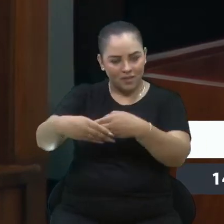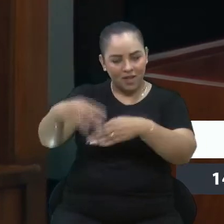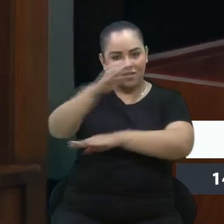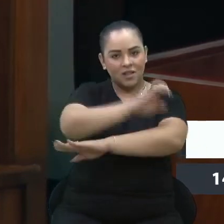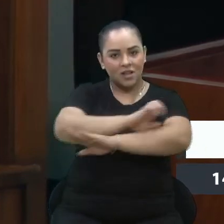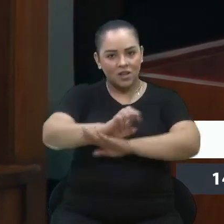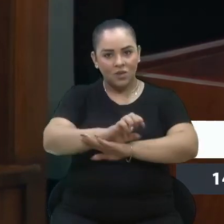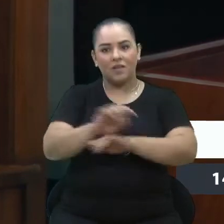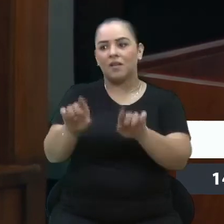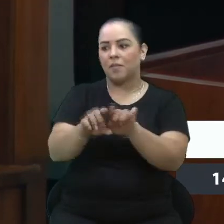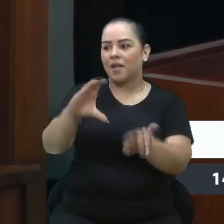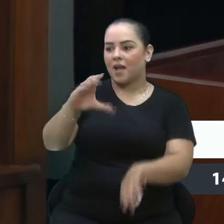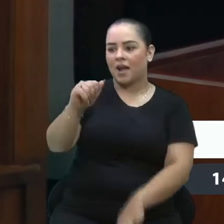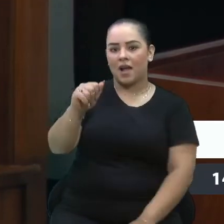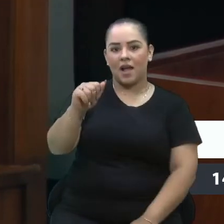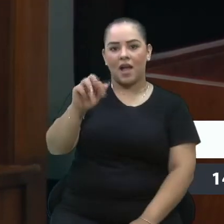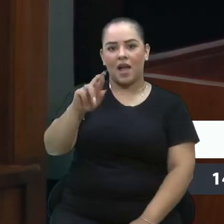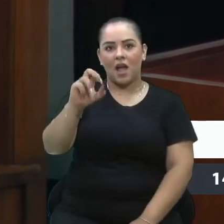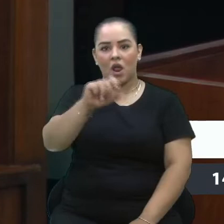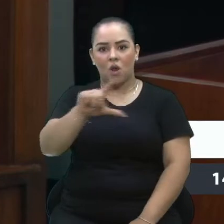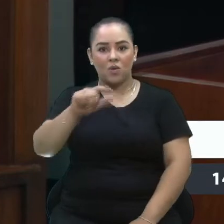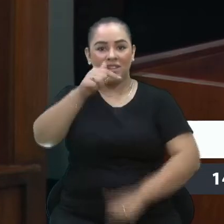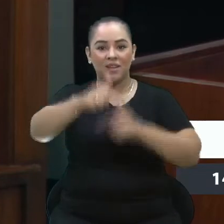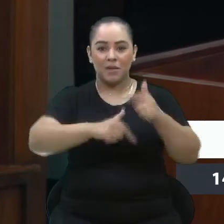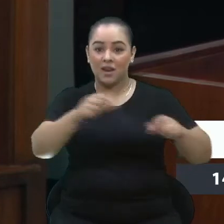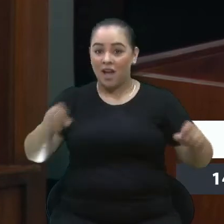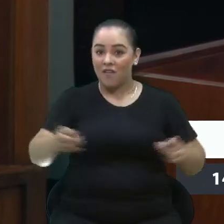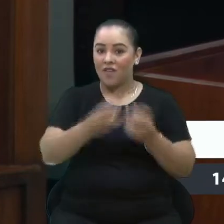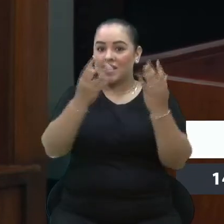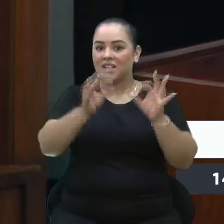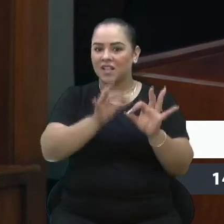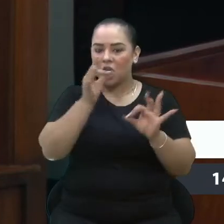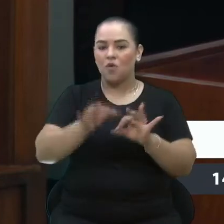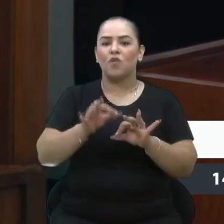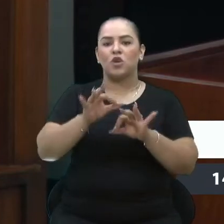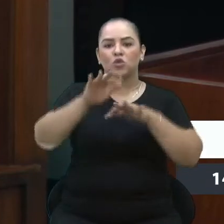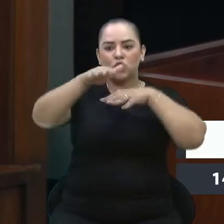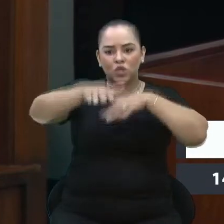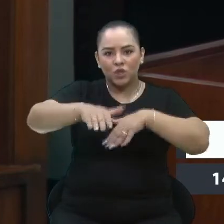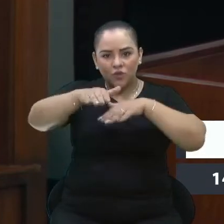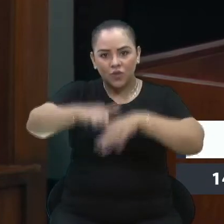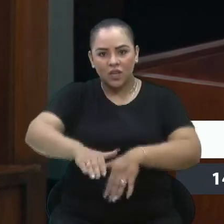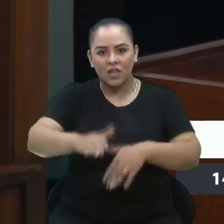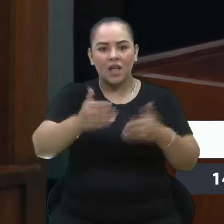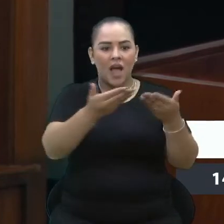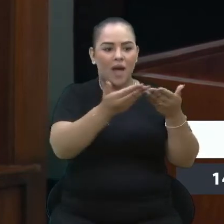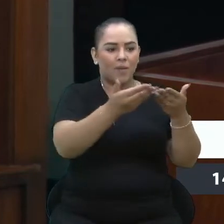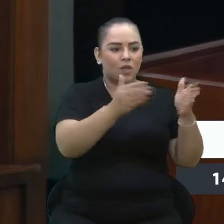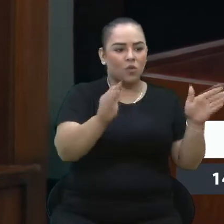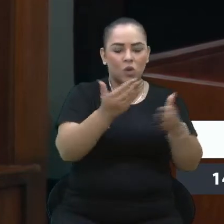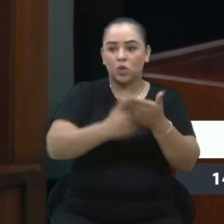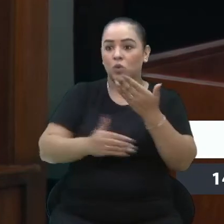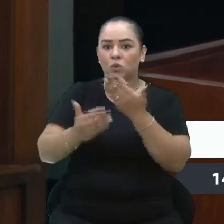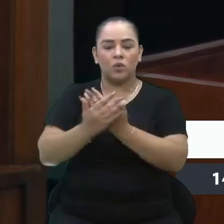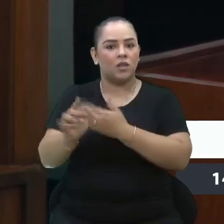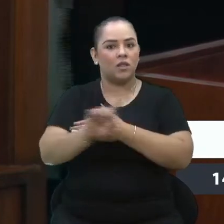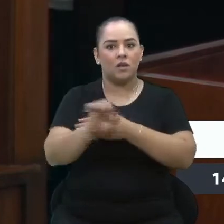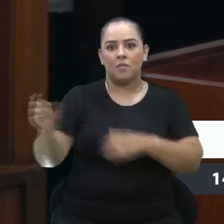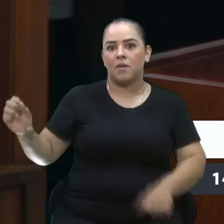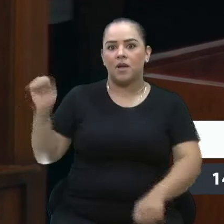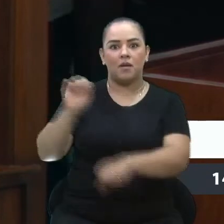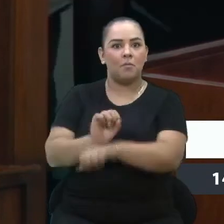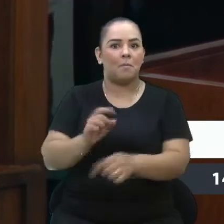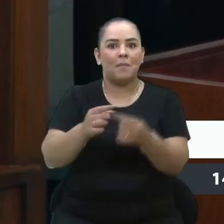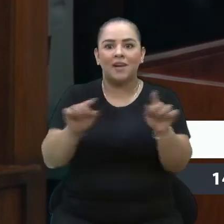e a Carol, que trabalharam na Festa da Uva, nos desfiles, cobrindo a abertura. Foram incansáveis, mas não